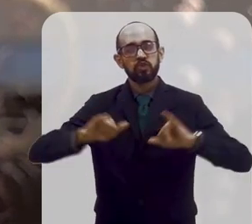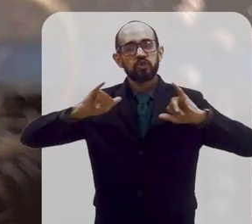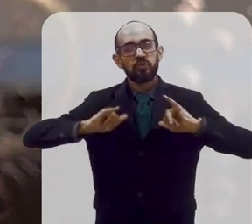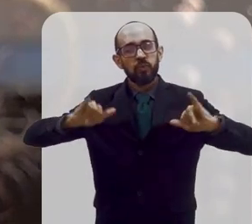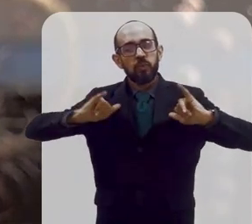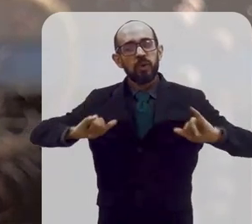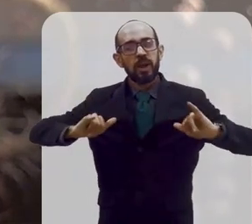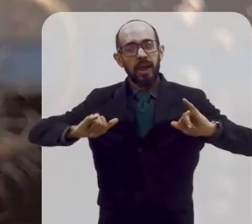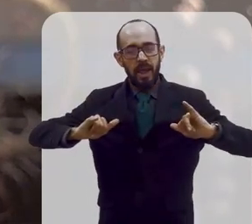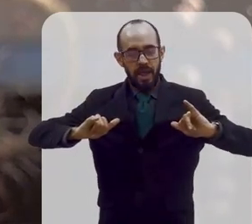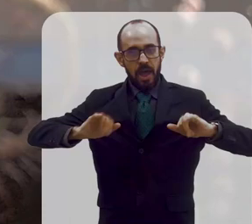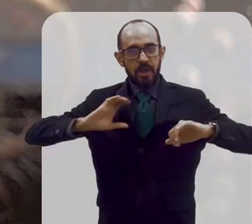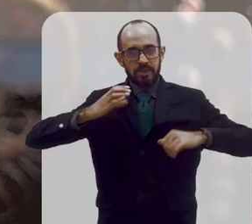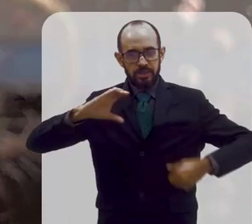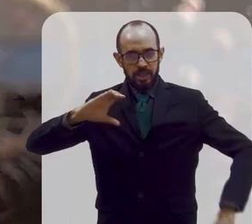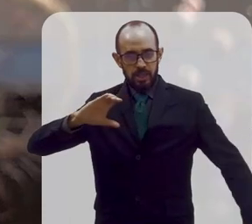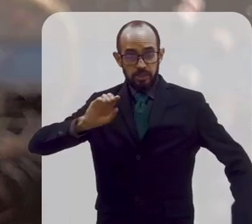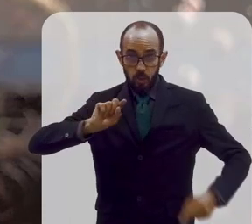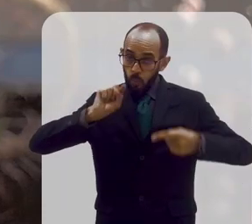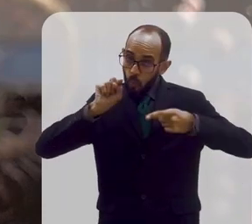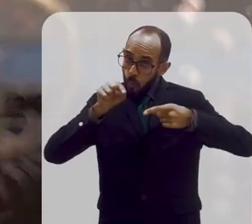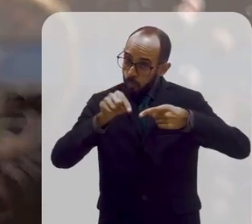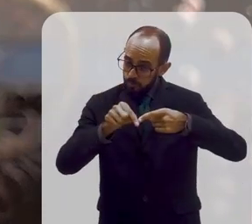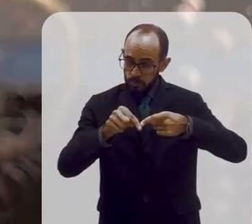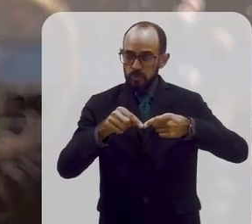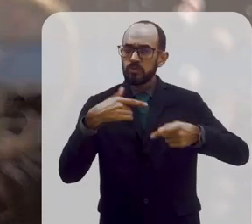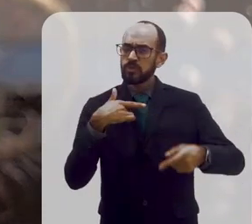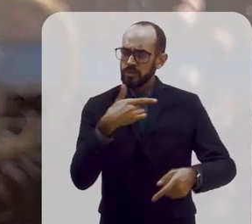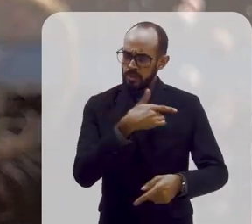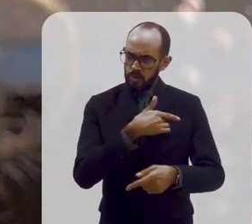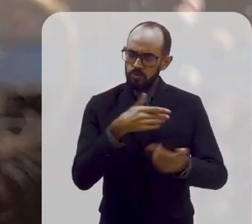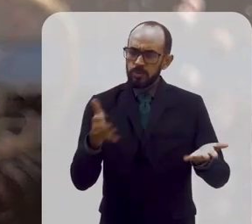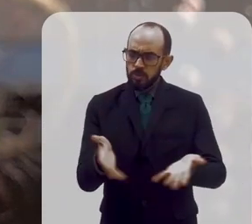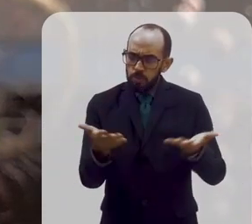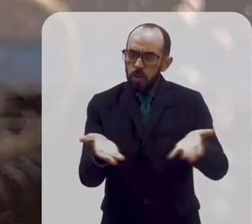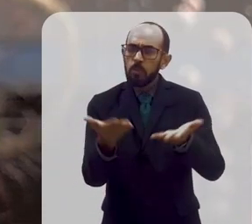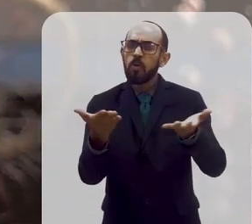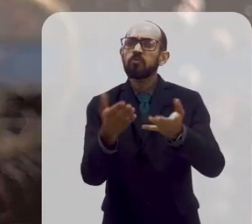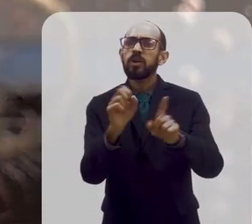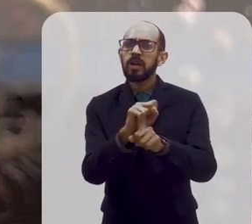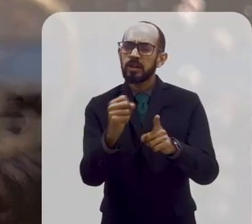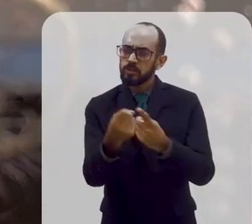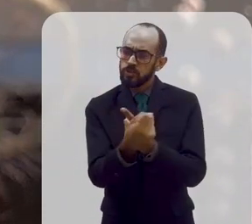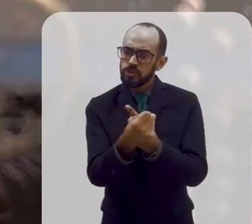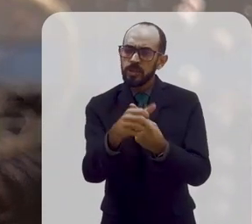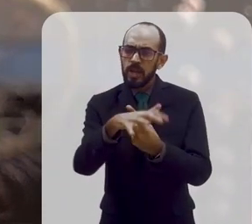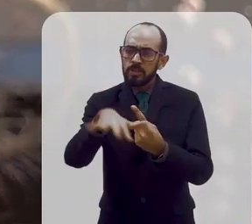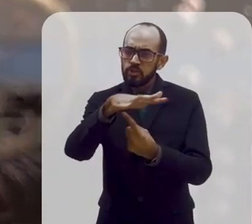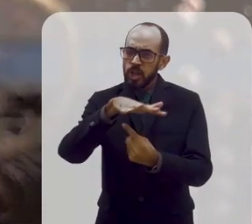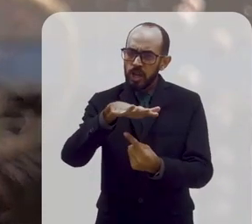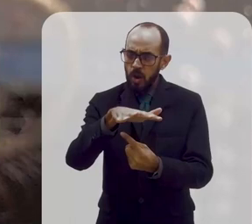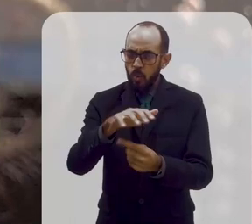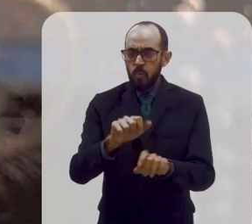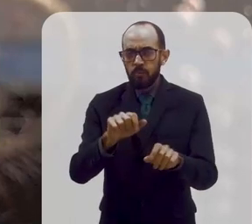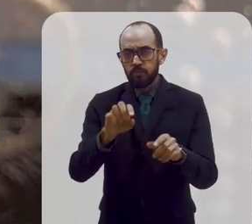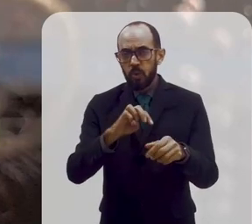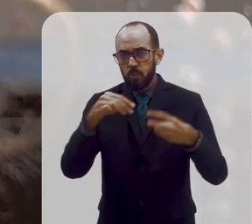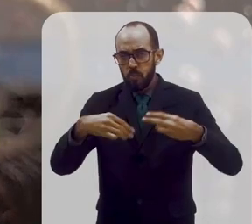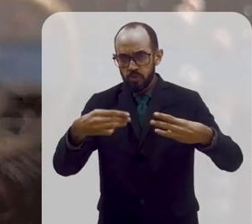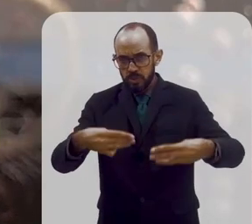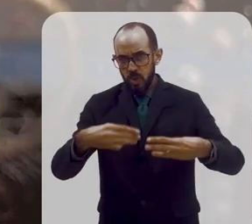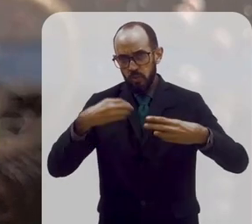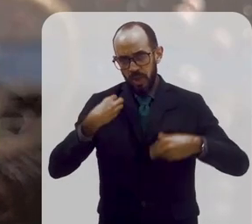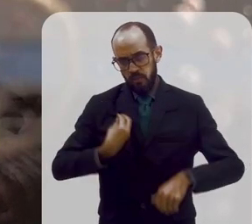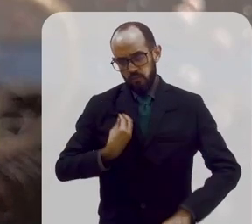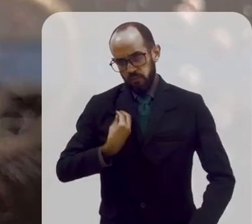a ciência com foco na saúde, para que a gente possa promover saúde na sociedade de uma maneira geral. E o